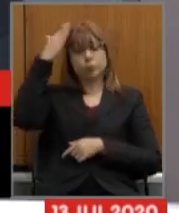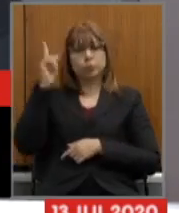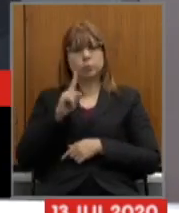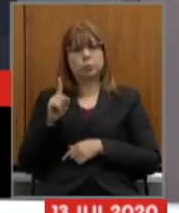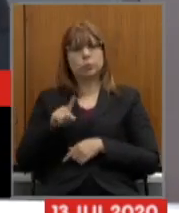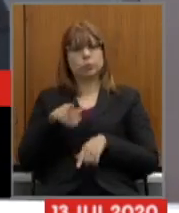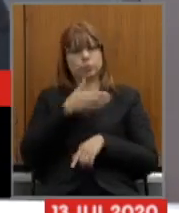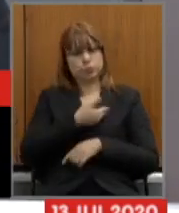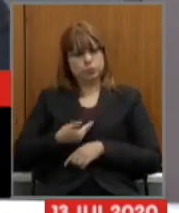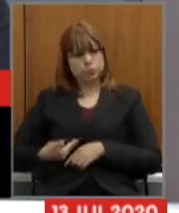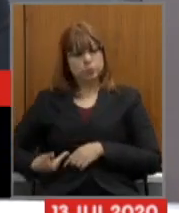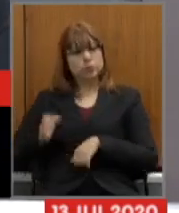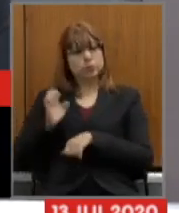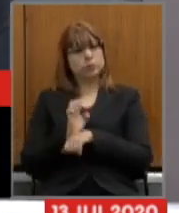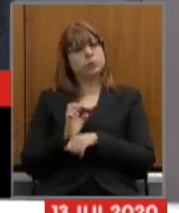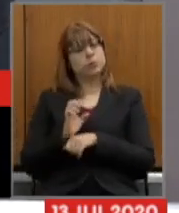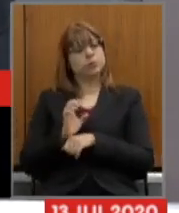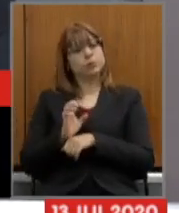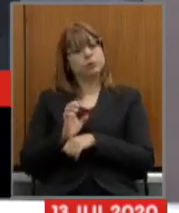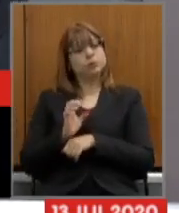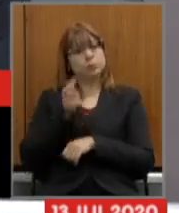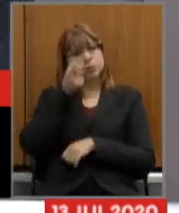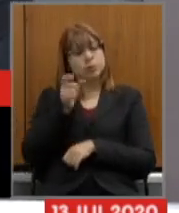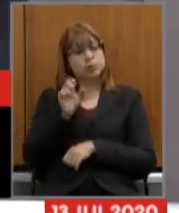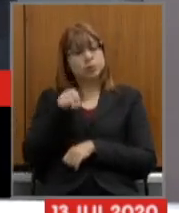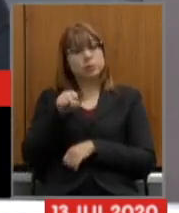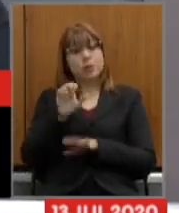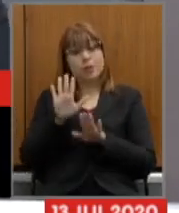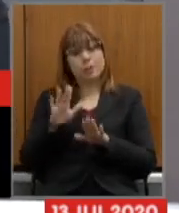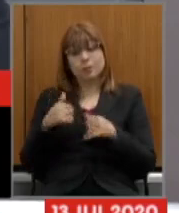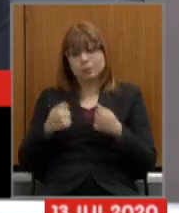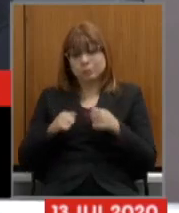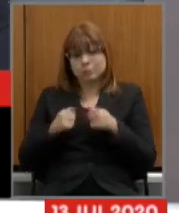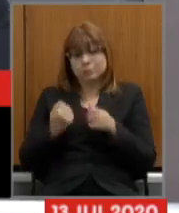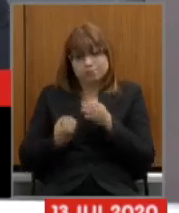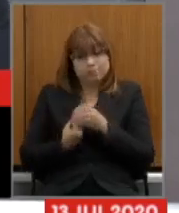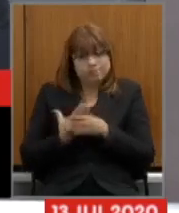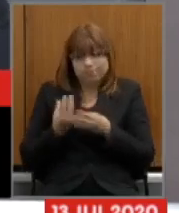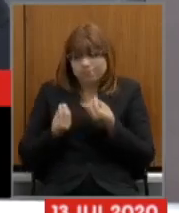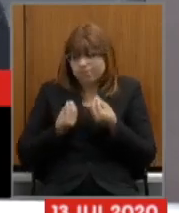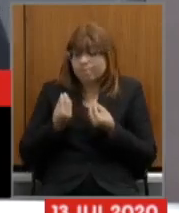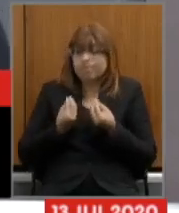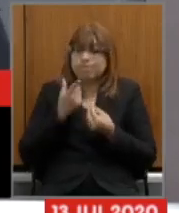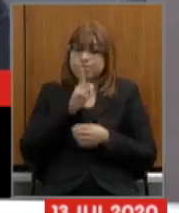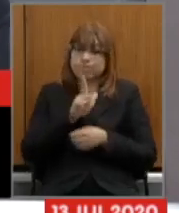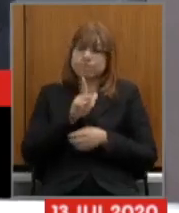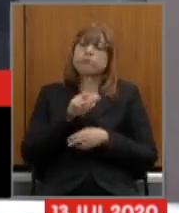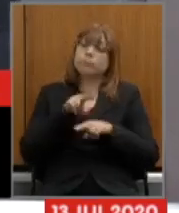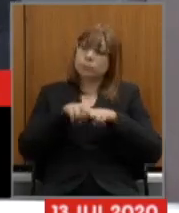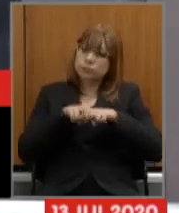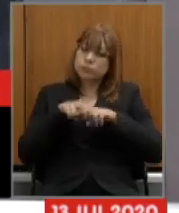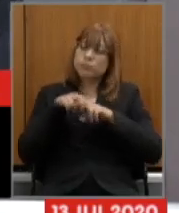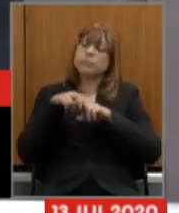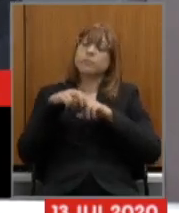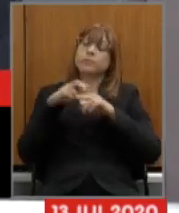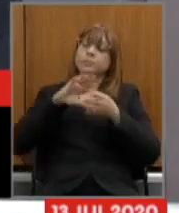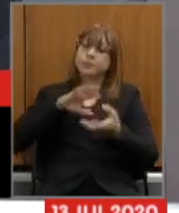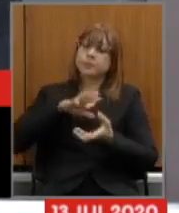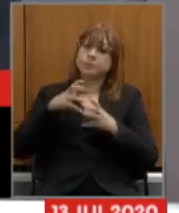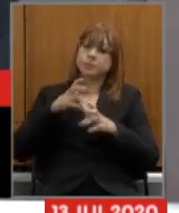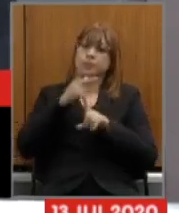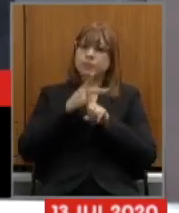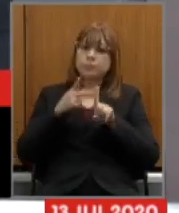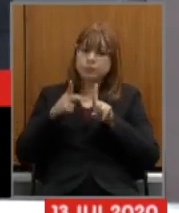estado com certeza tem mas é preciso criar condições para isso e a reforma da previdência é um dos